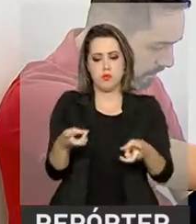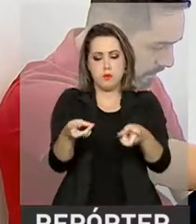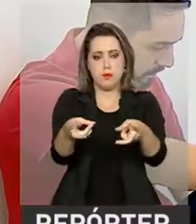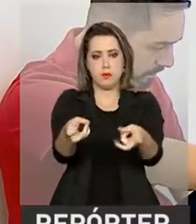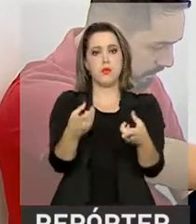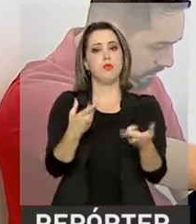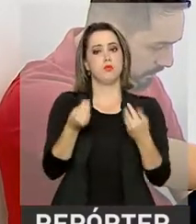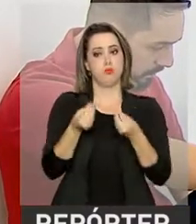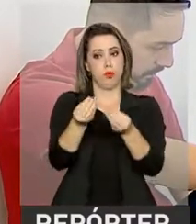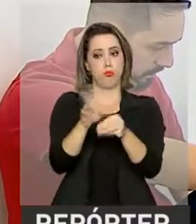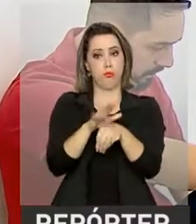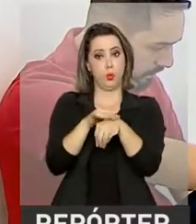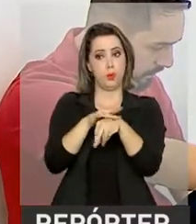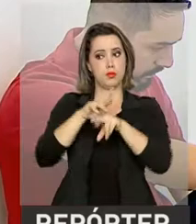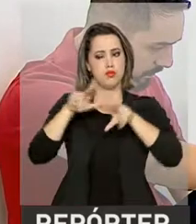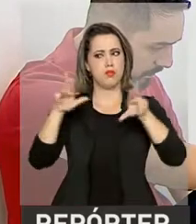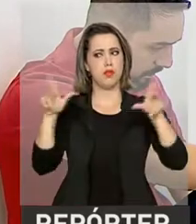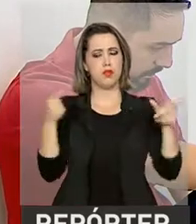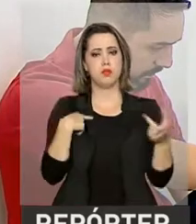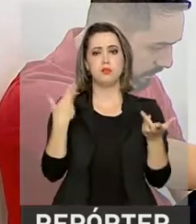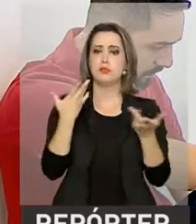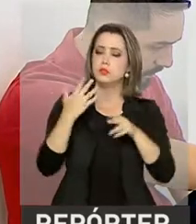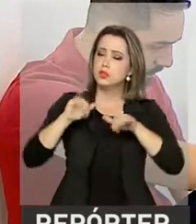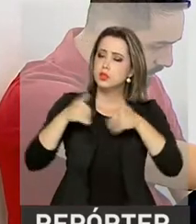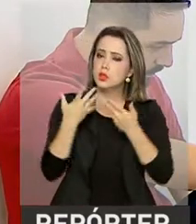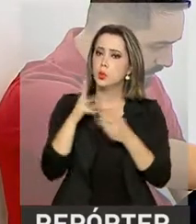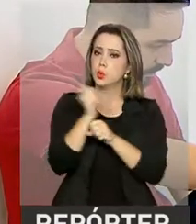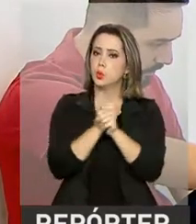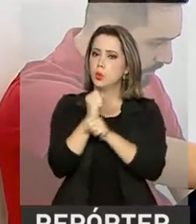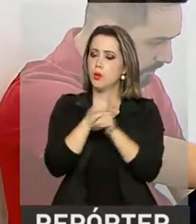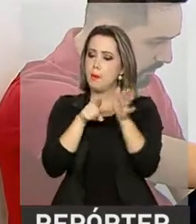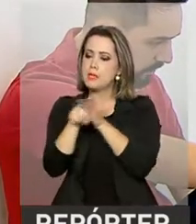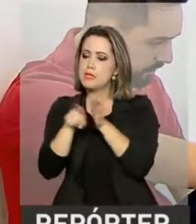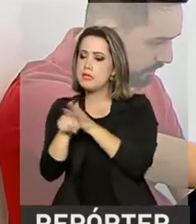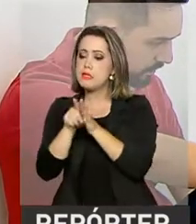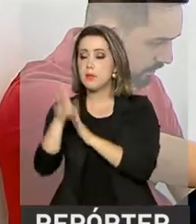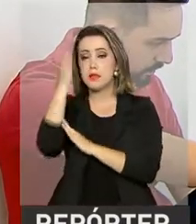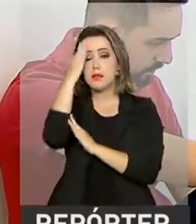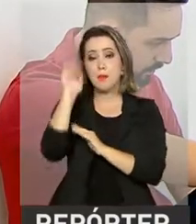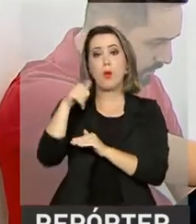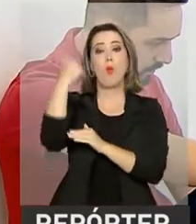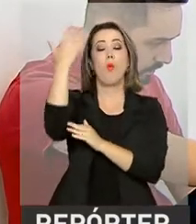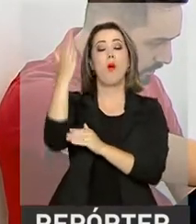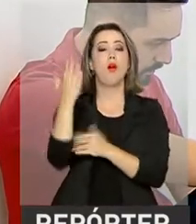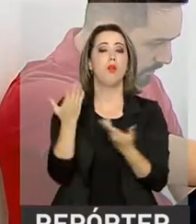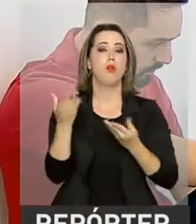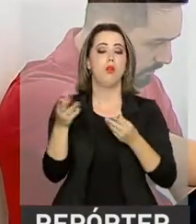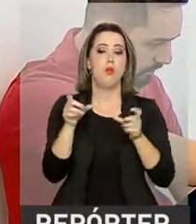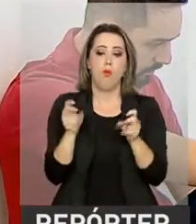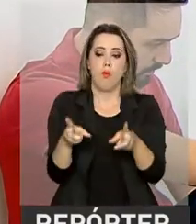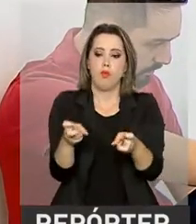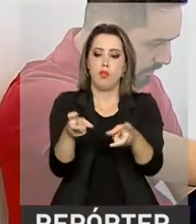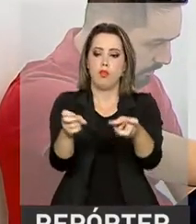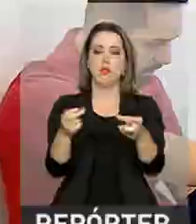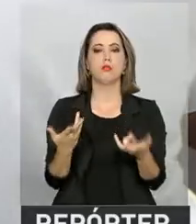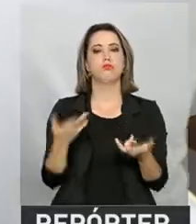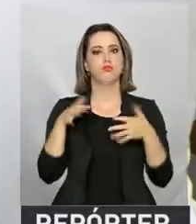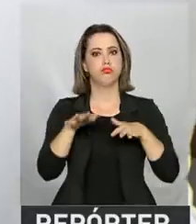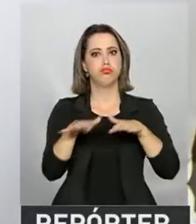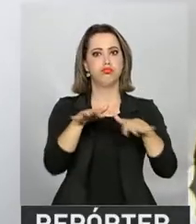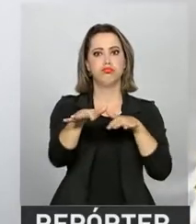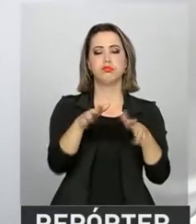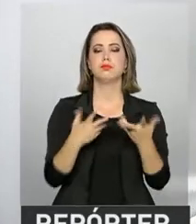gripe e a cada ano é feita uma pesquisa sobre os que mais circularam no Hemisfério Sul e que devem ser incluídos na vacina no ano seguinte.